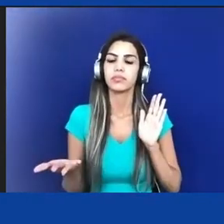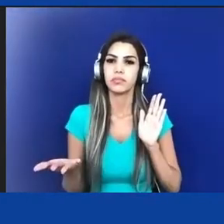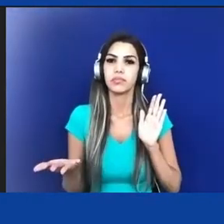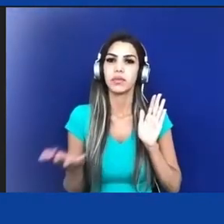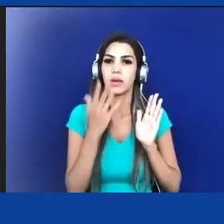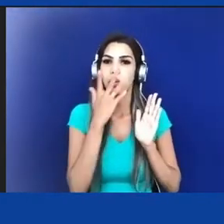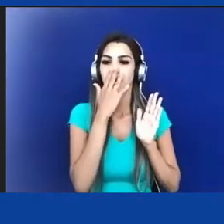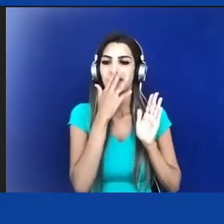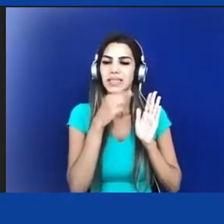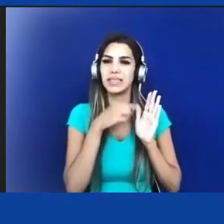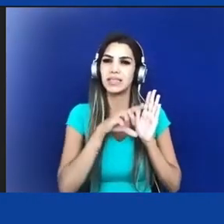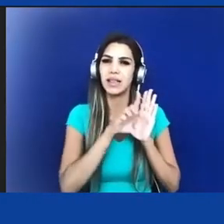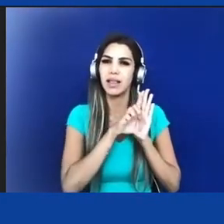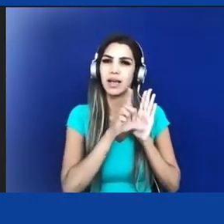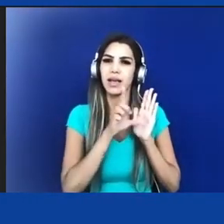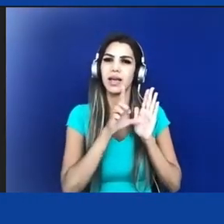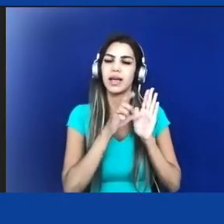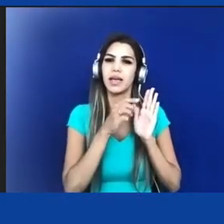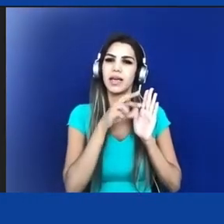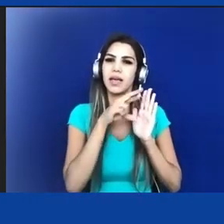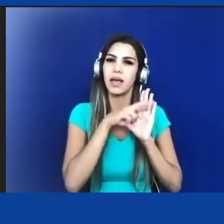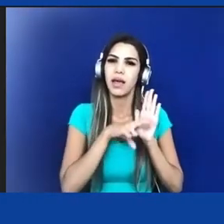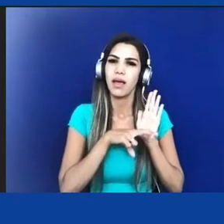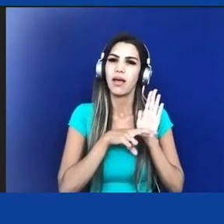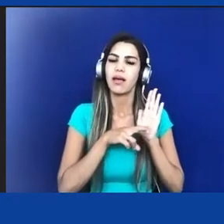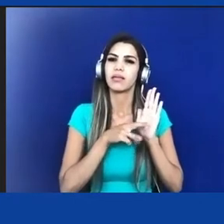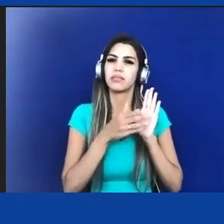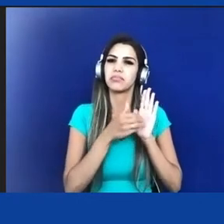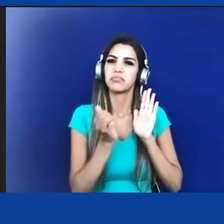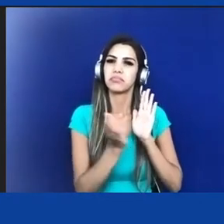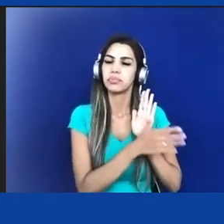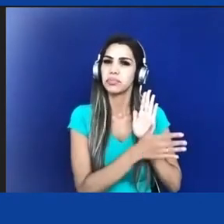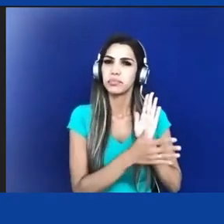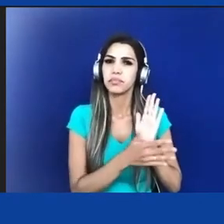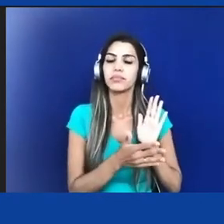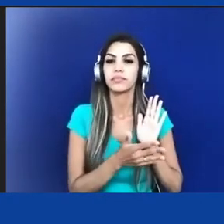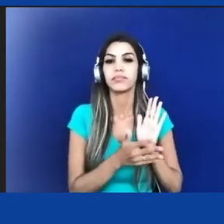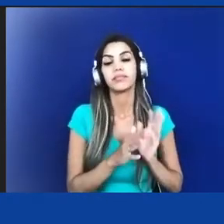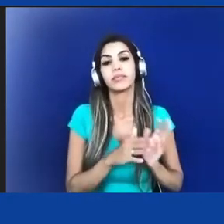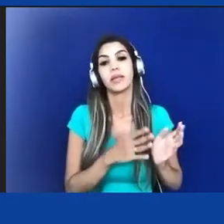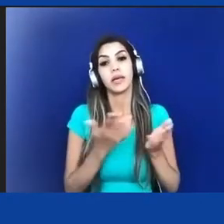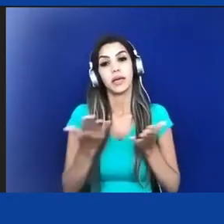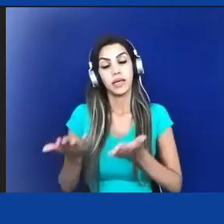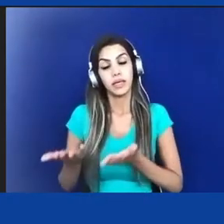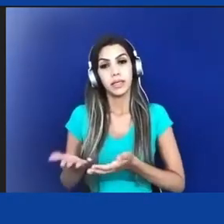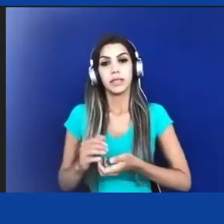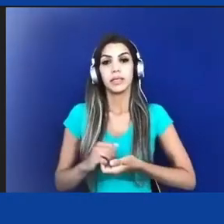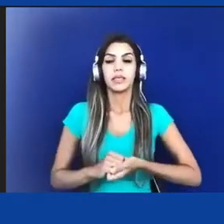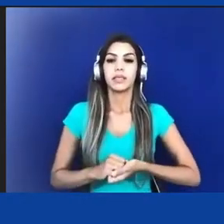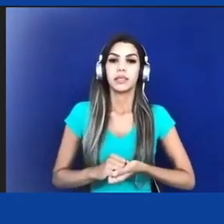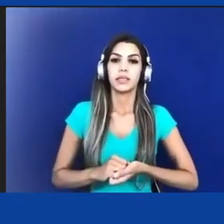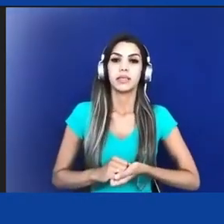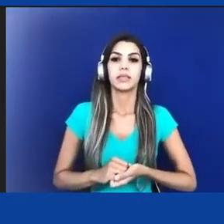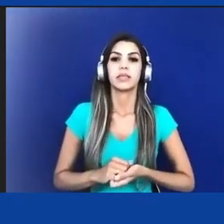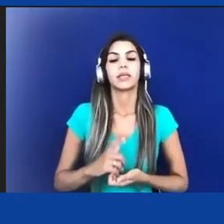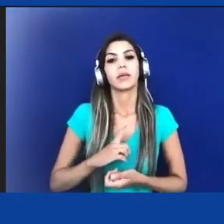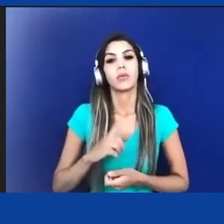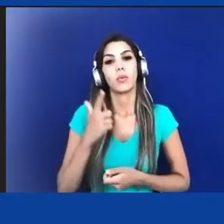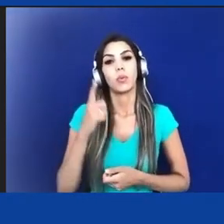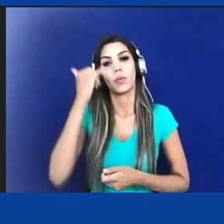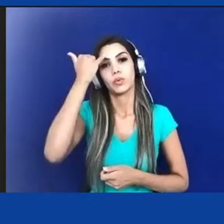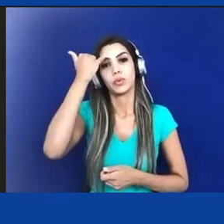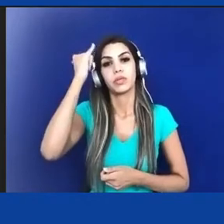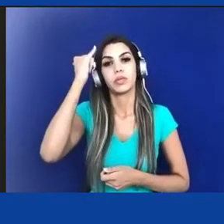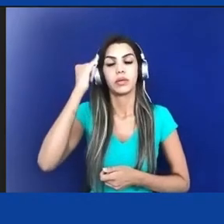Daí vem a segunda ideia, que é a ideia que o Luiz Eduardo Soares trouxe para a gente, que é a de